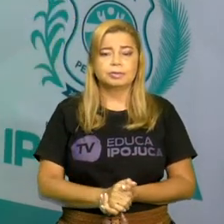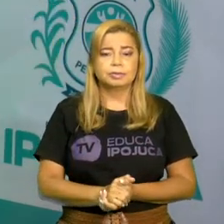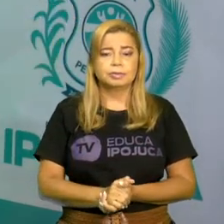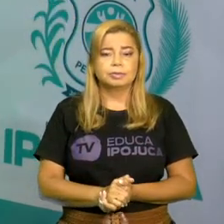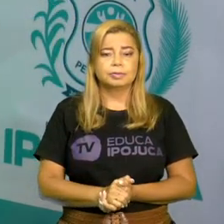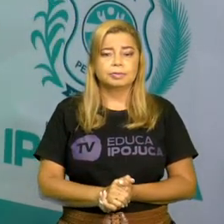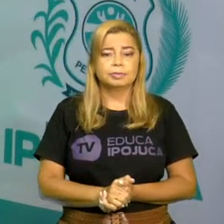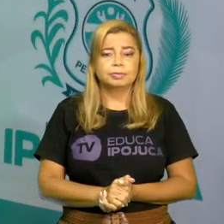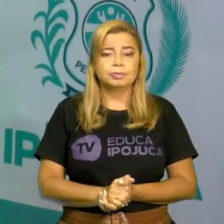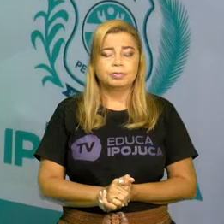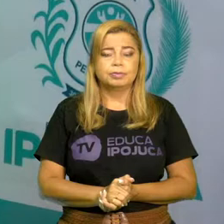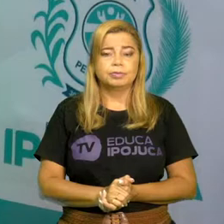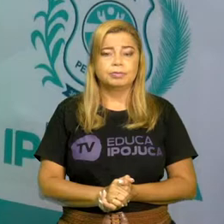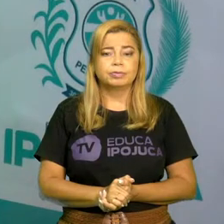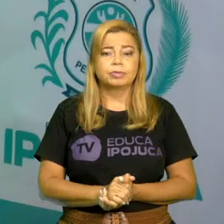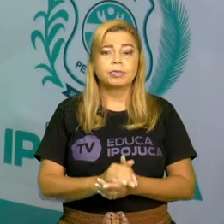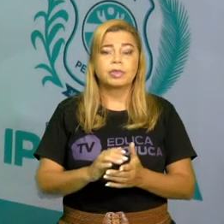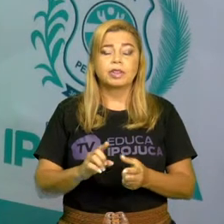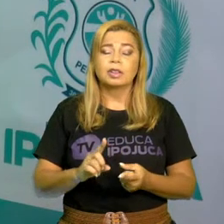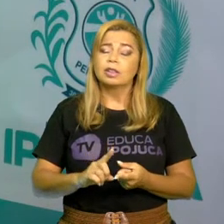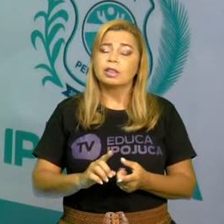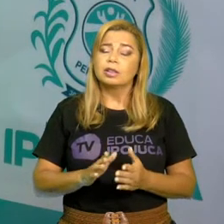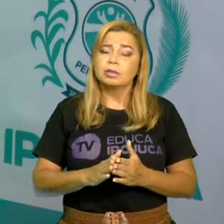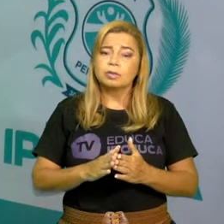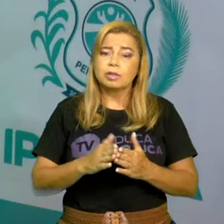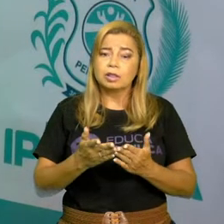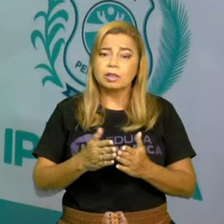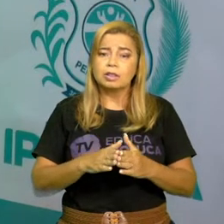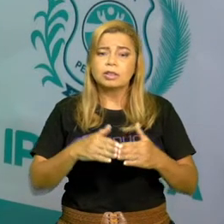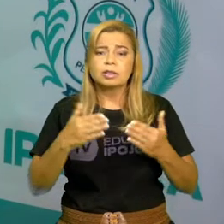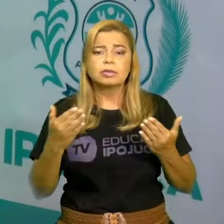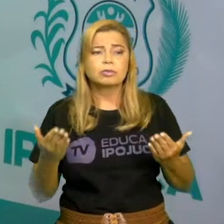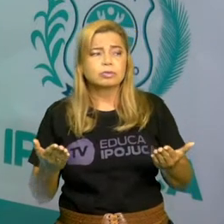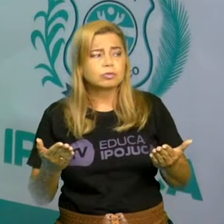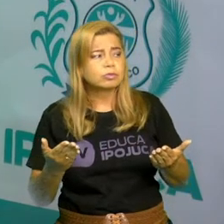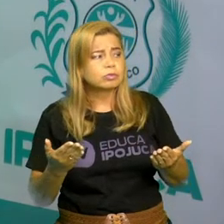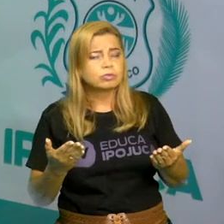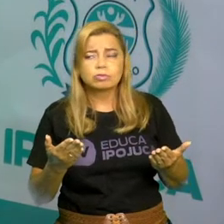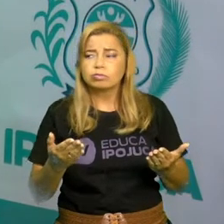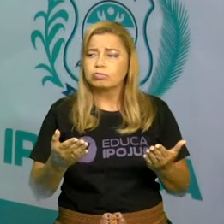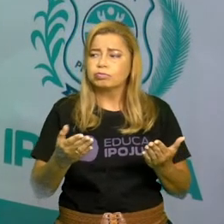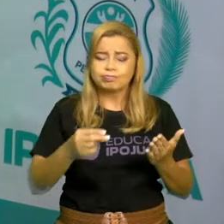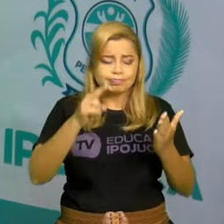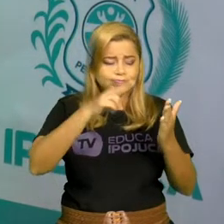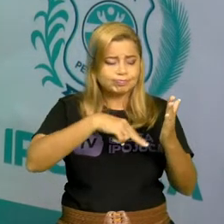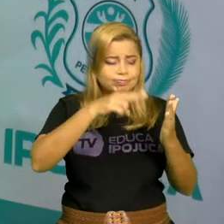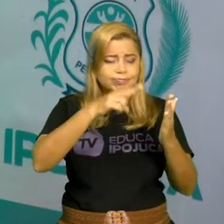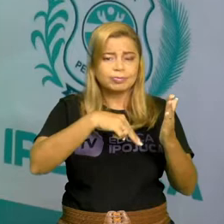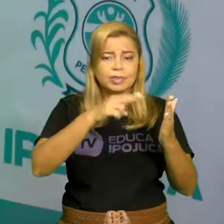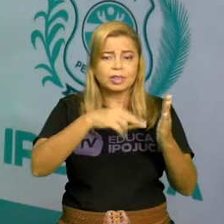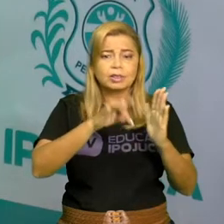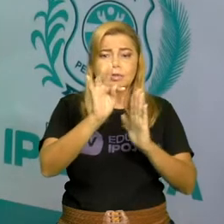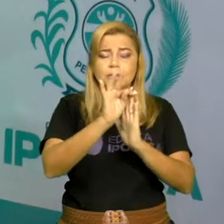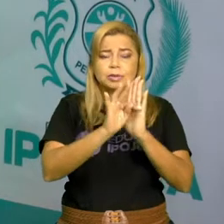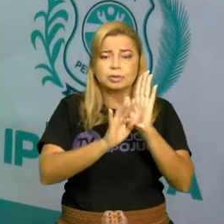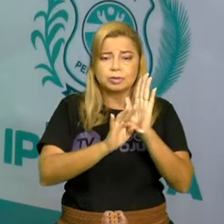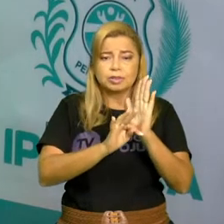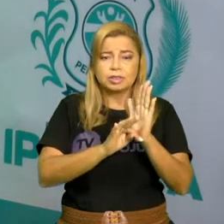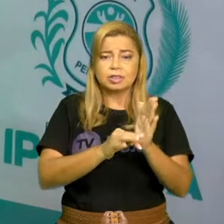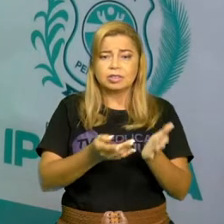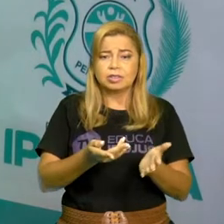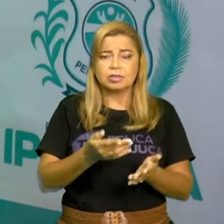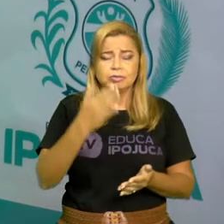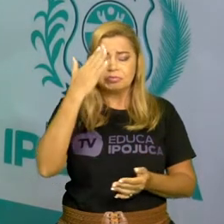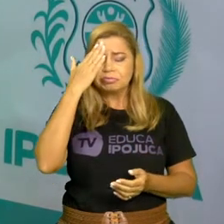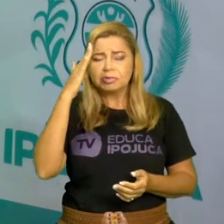Quando lemos um texto que tem uma palavra que não sabemos o que significa, é no dicionário que